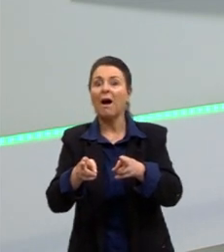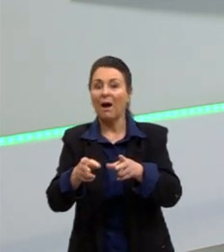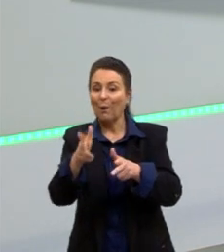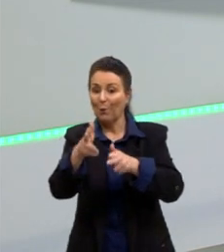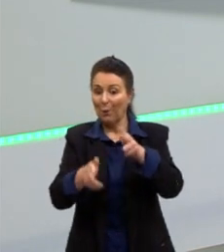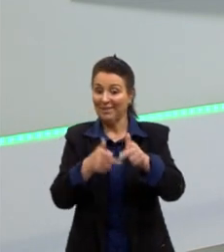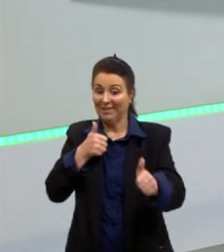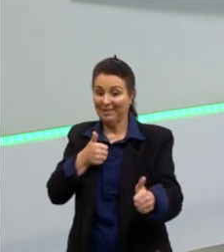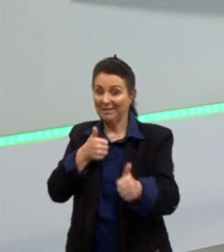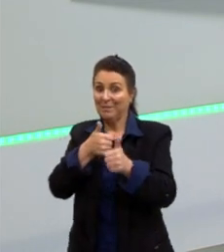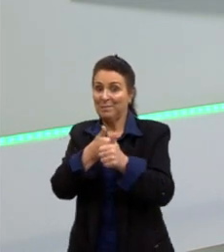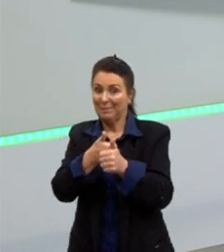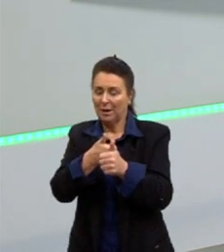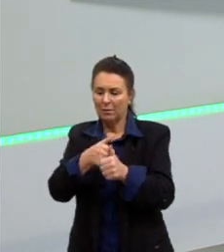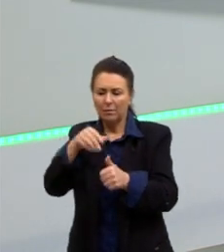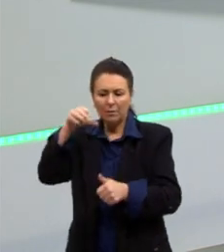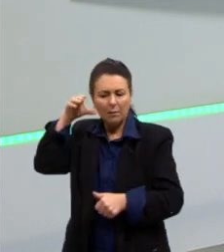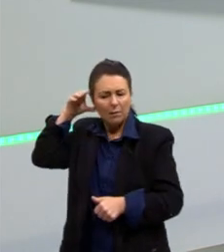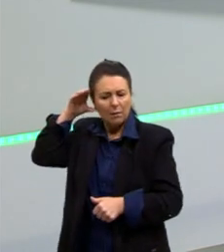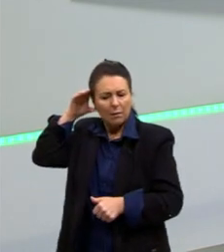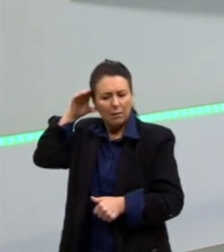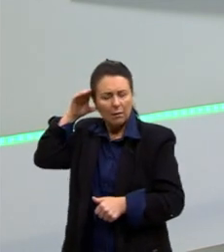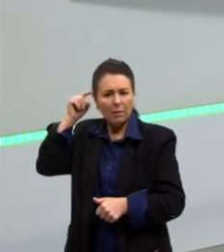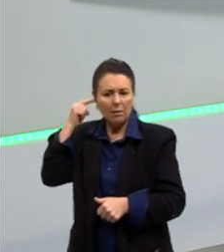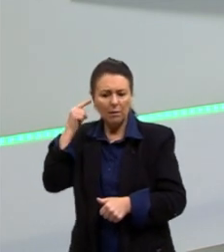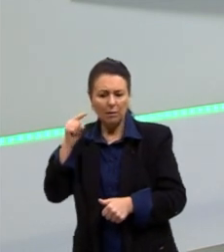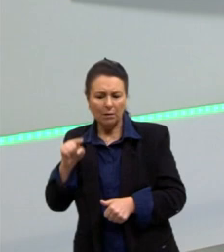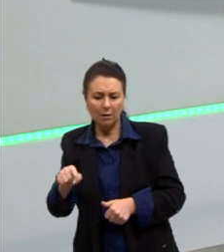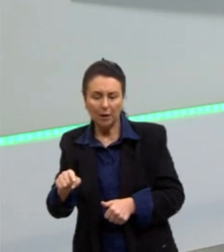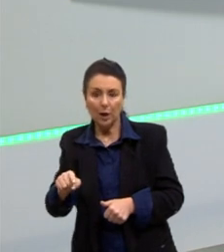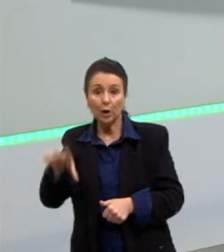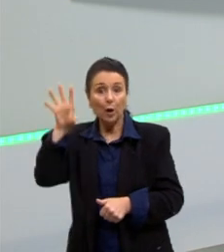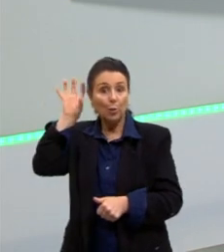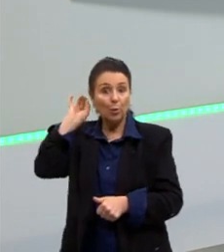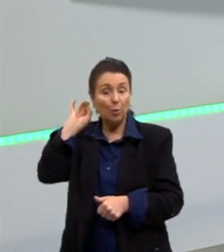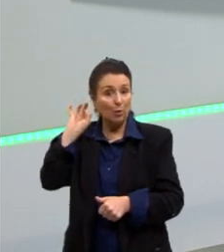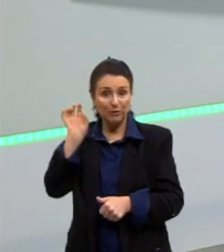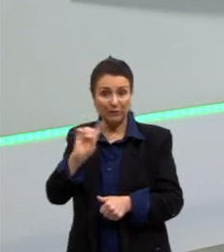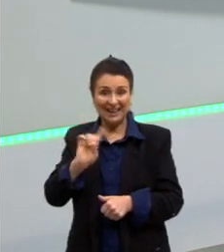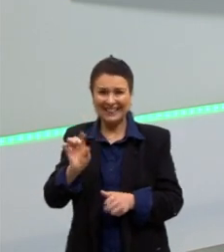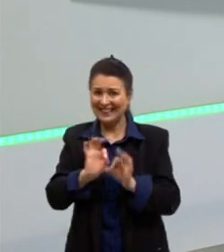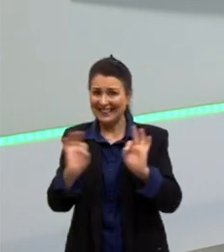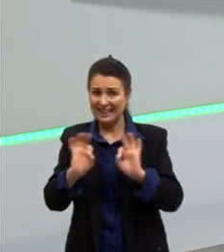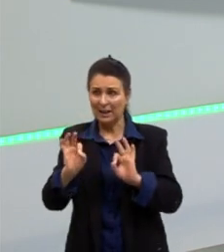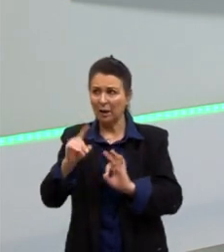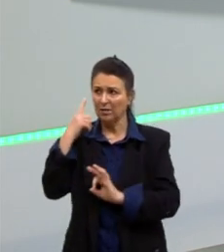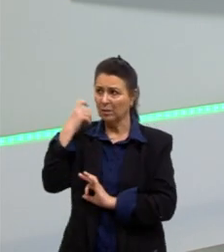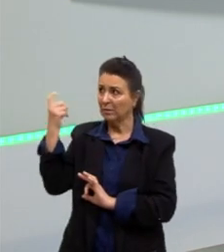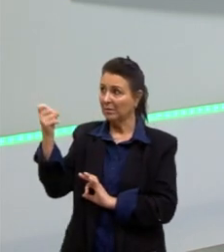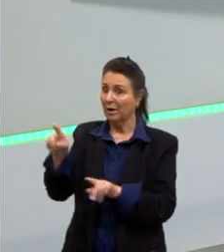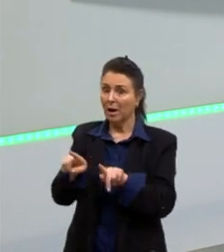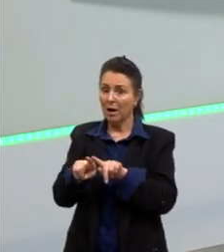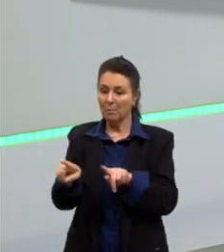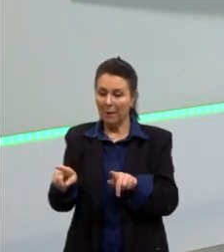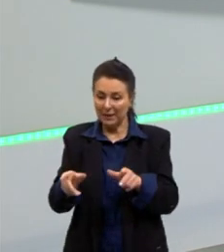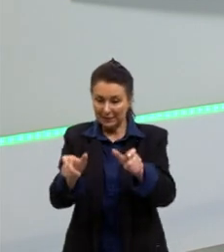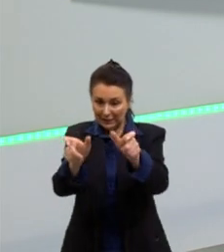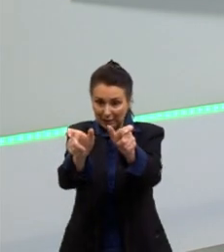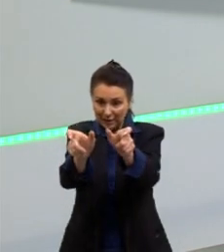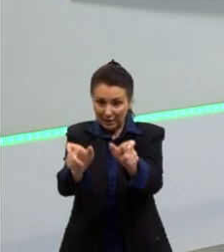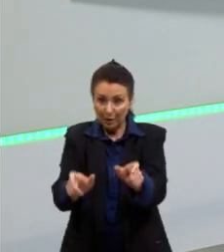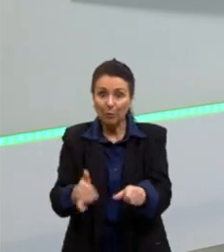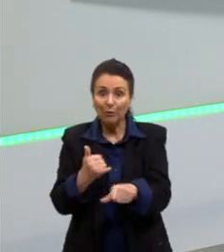saber porque eles não ouviam o barulho do trem. Mas, ao chegar próximo do trilho, eles conseguiam, então,